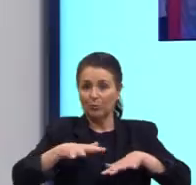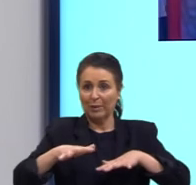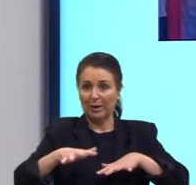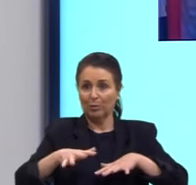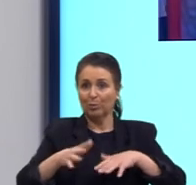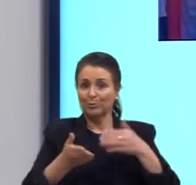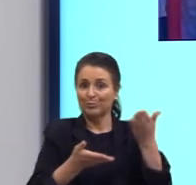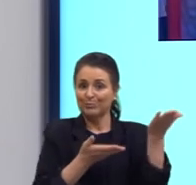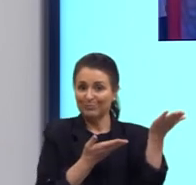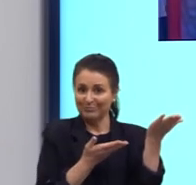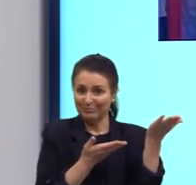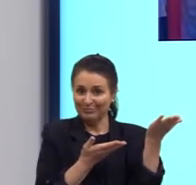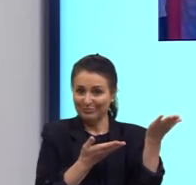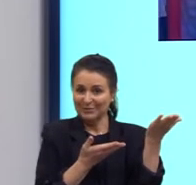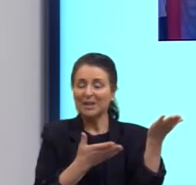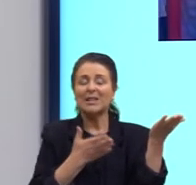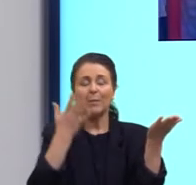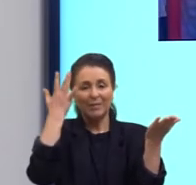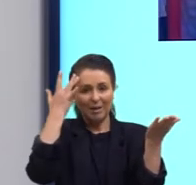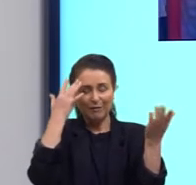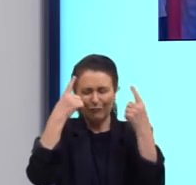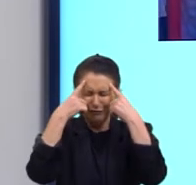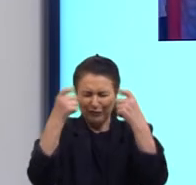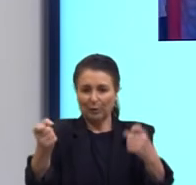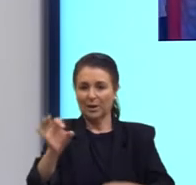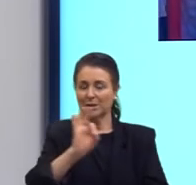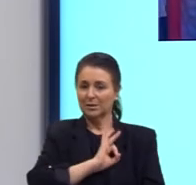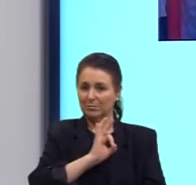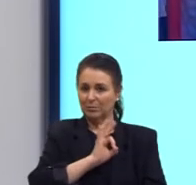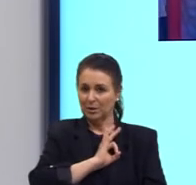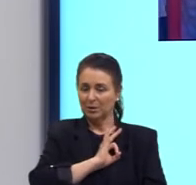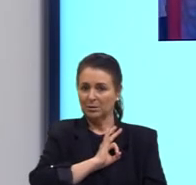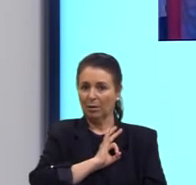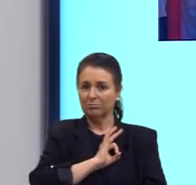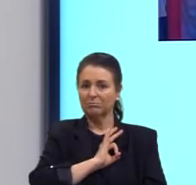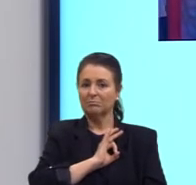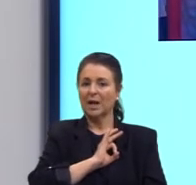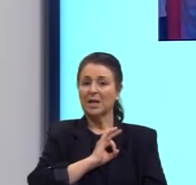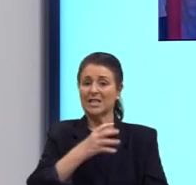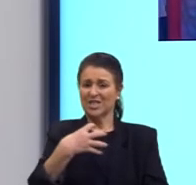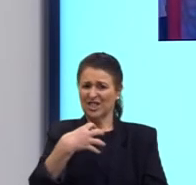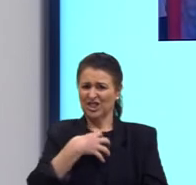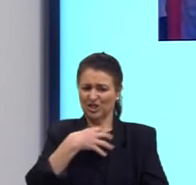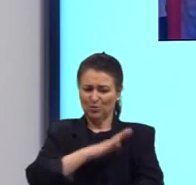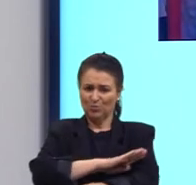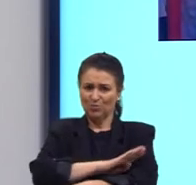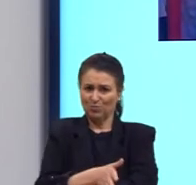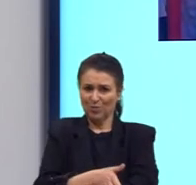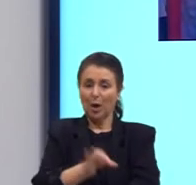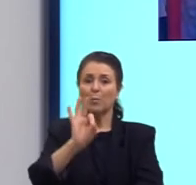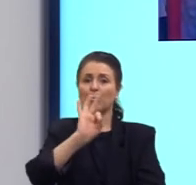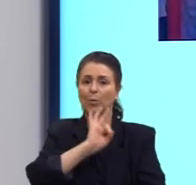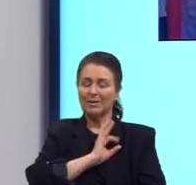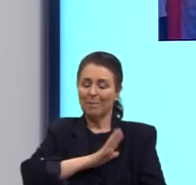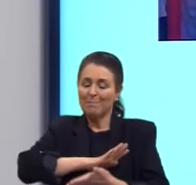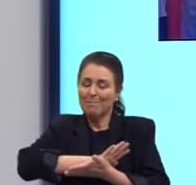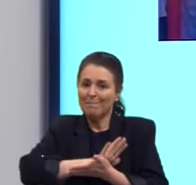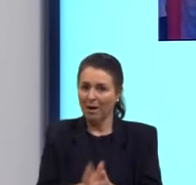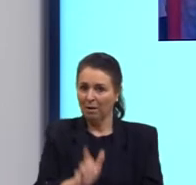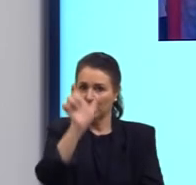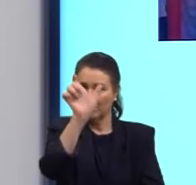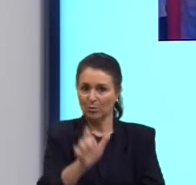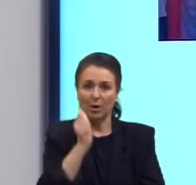que ainda existe muita violência policial com cunho racial, de policiais matarem pessoas negras